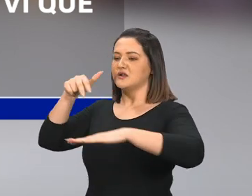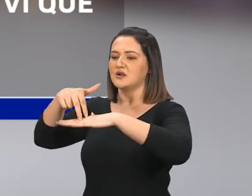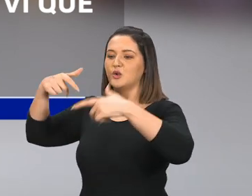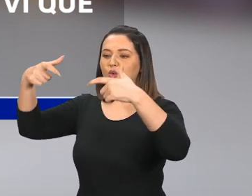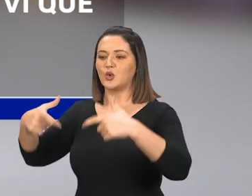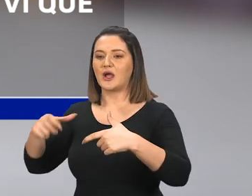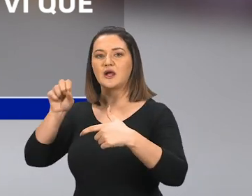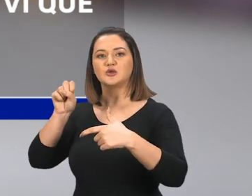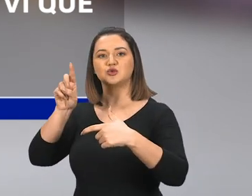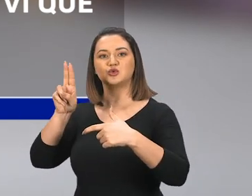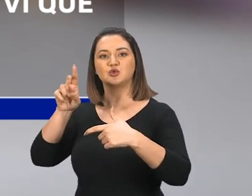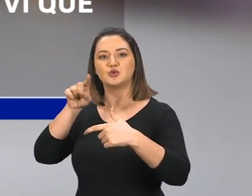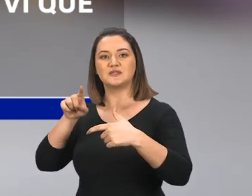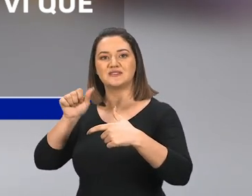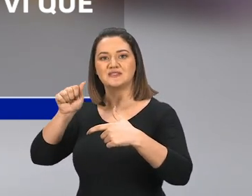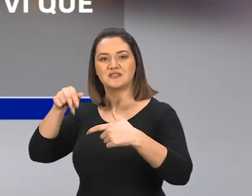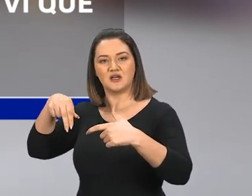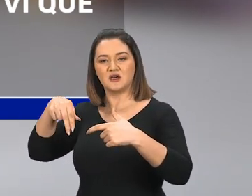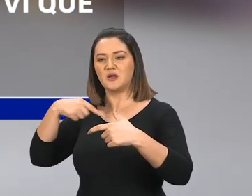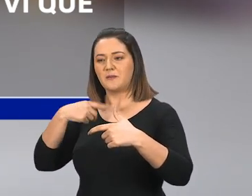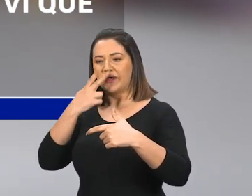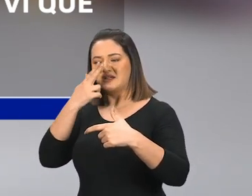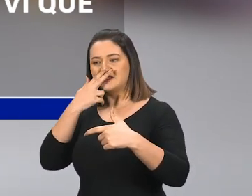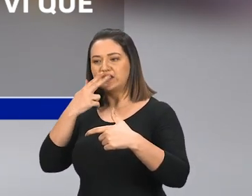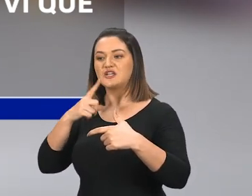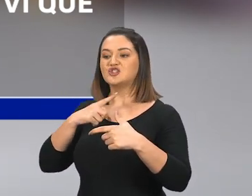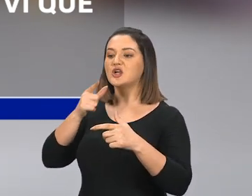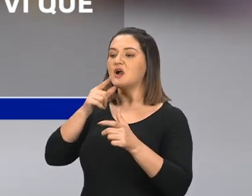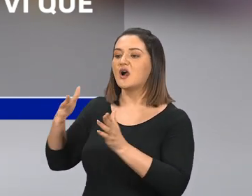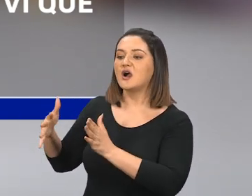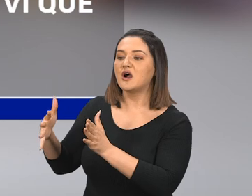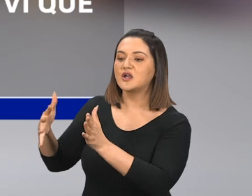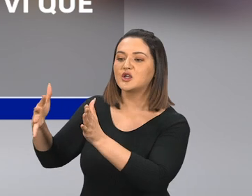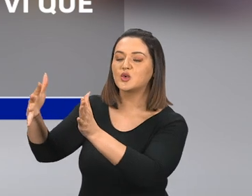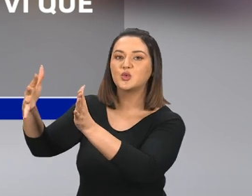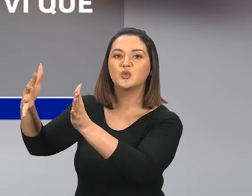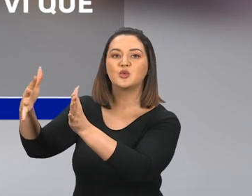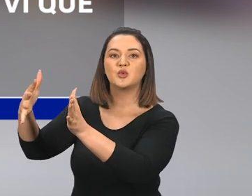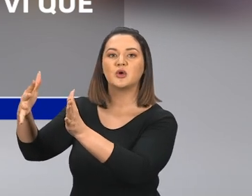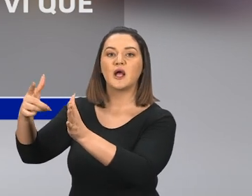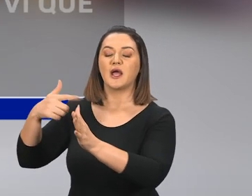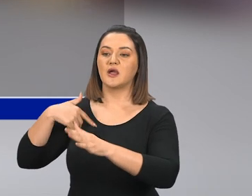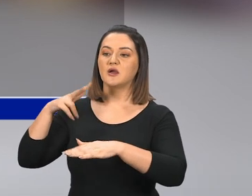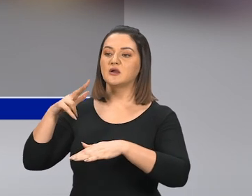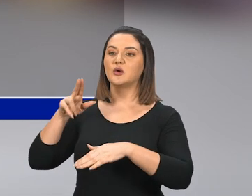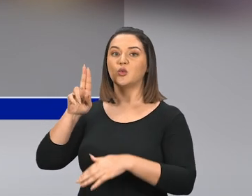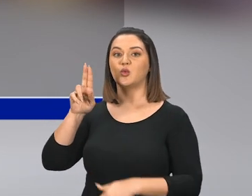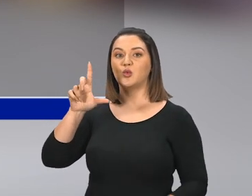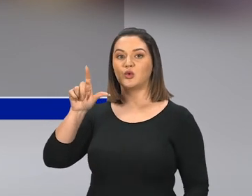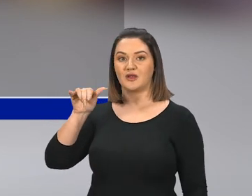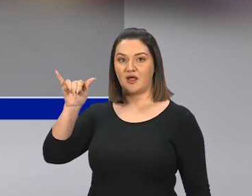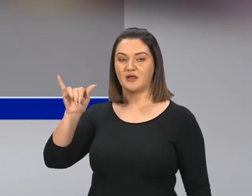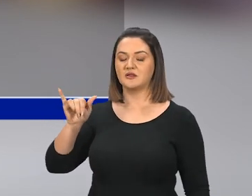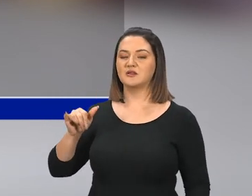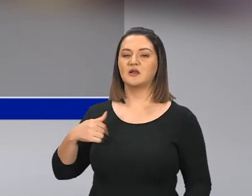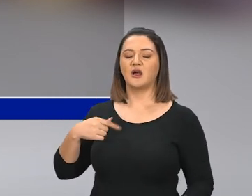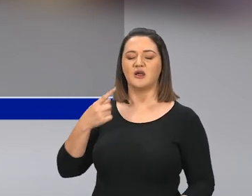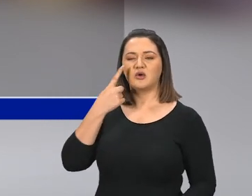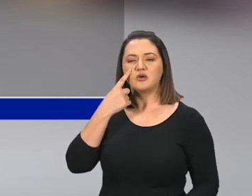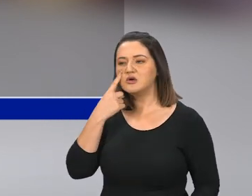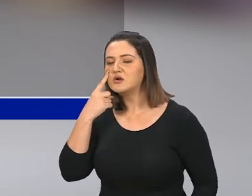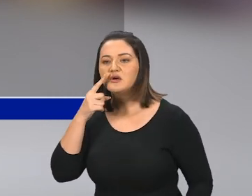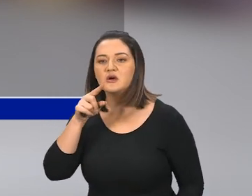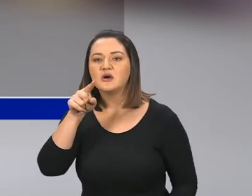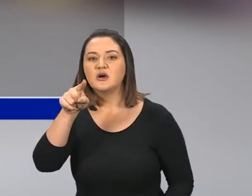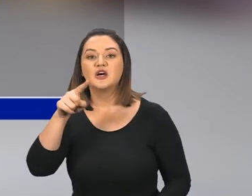cidadela de Susã, Que é província de Elão, E vi que estava junto ao rio Ulai. Verso 3. Então levantei os